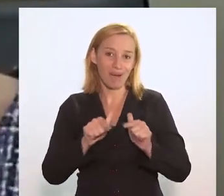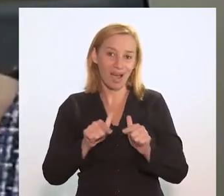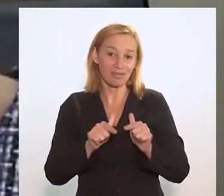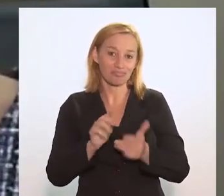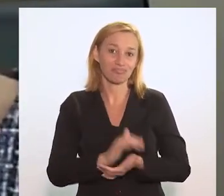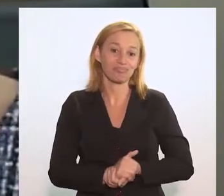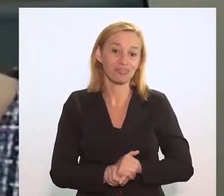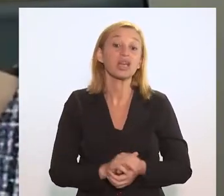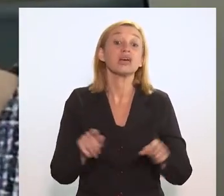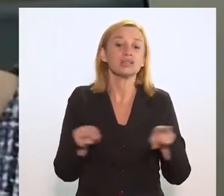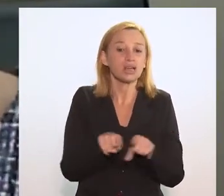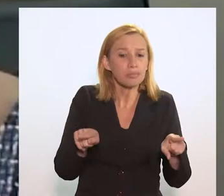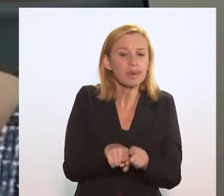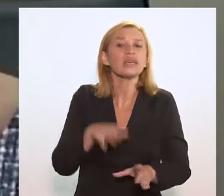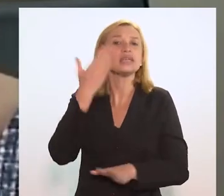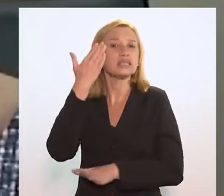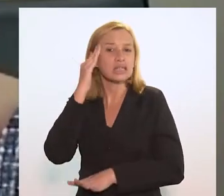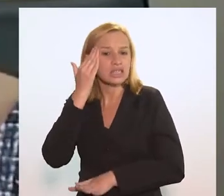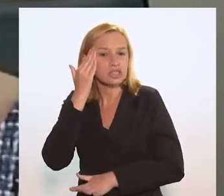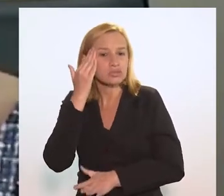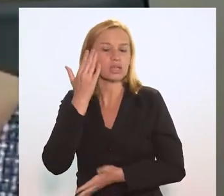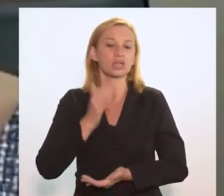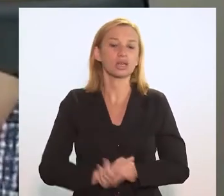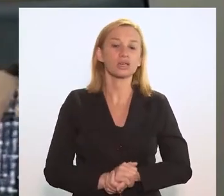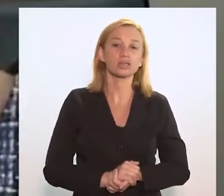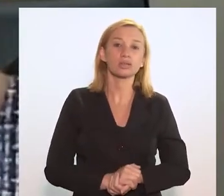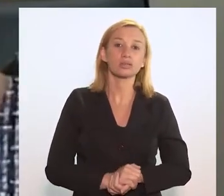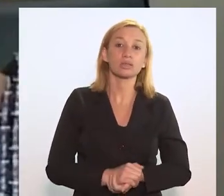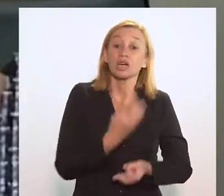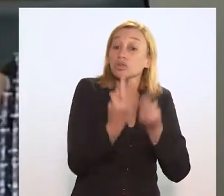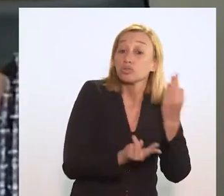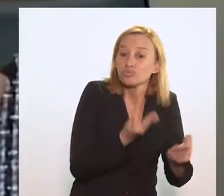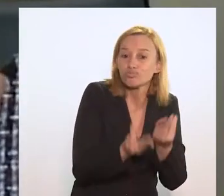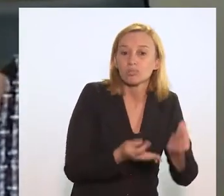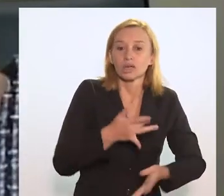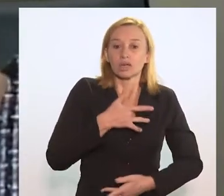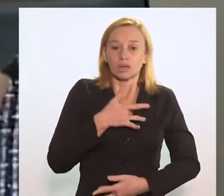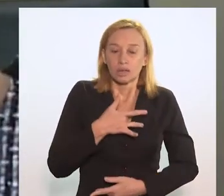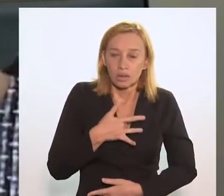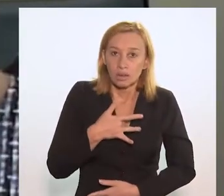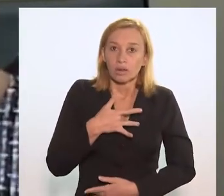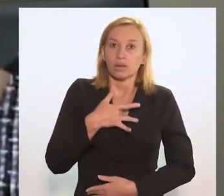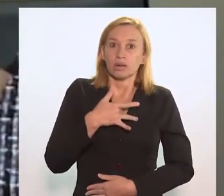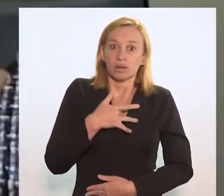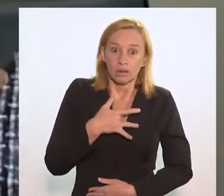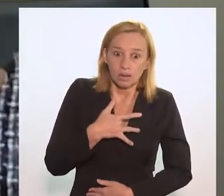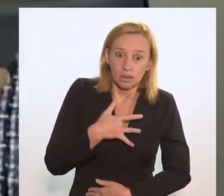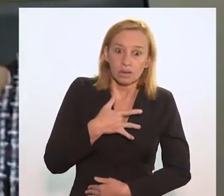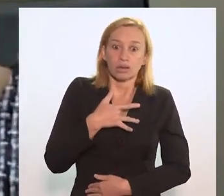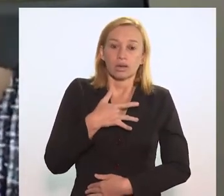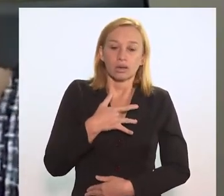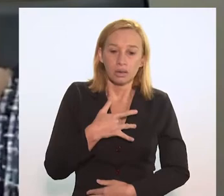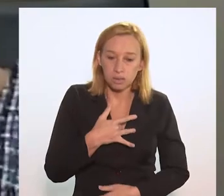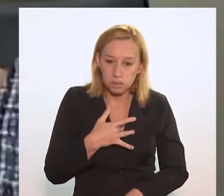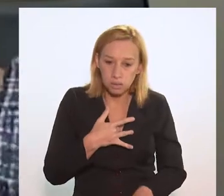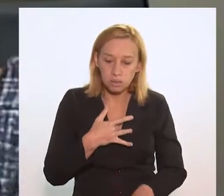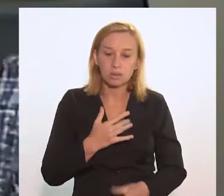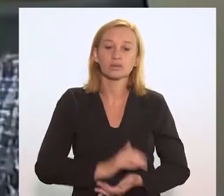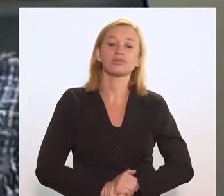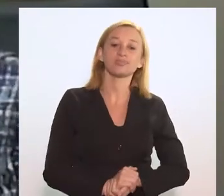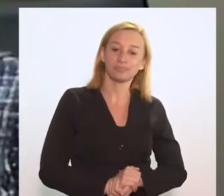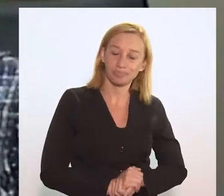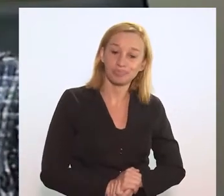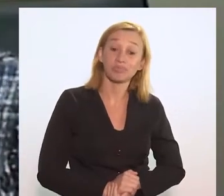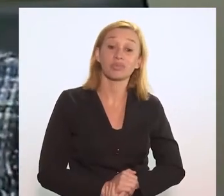tivemos aqui também o entendimento de que para tratar a tuberculose, como ela tem um viés que está